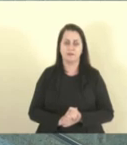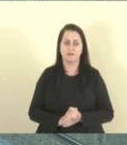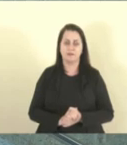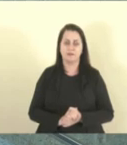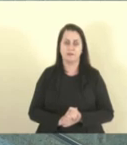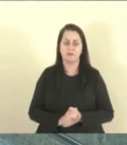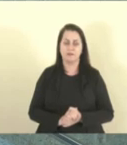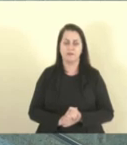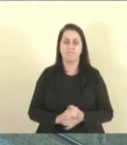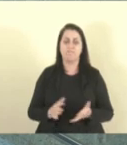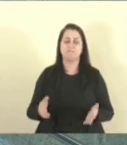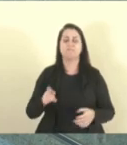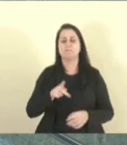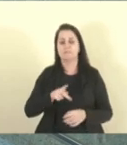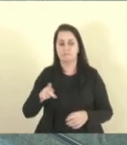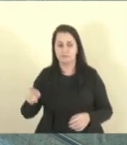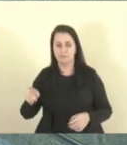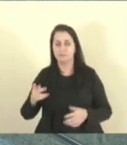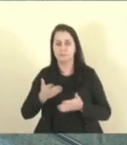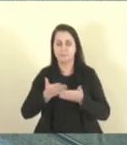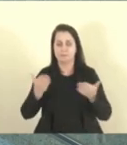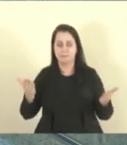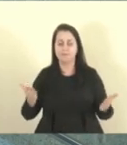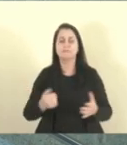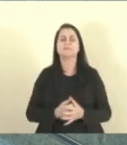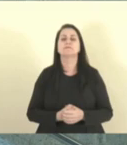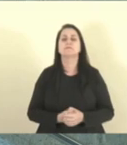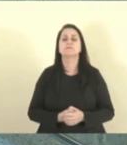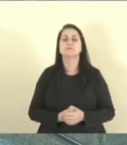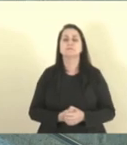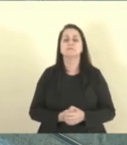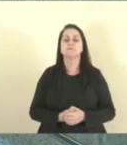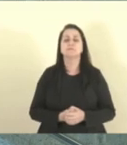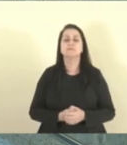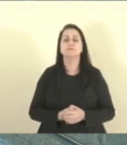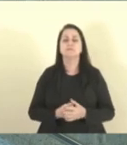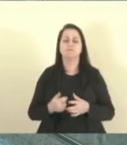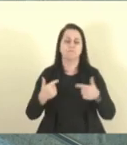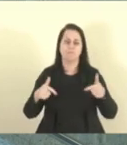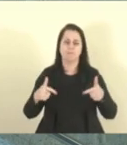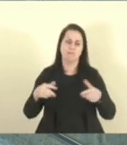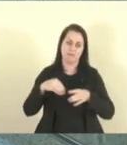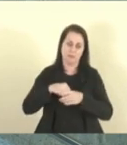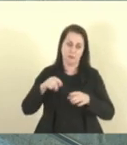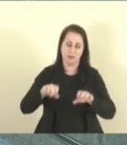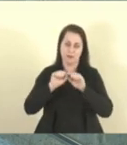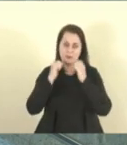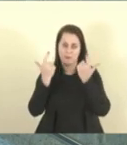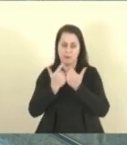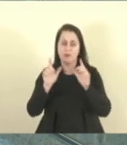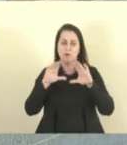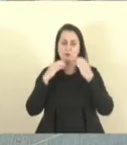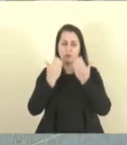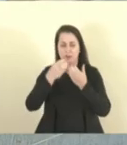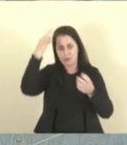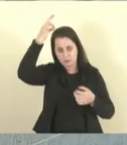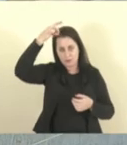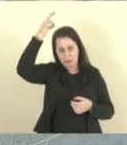Senhor presidente, senhoras e senhores, servidores da Assembleia Legislativa, comunidade de Capixaba,